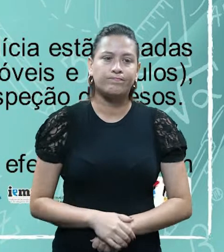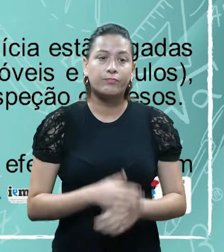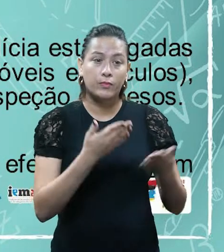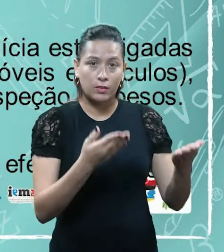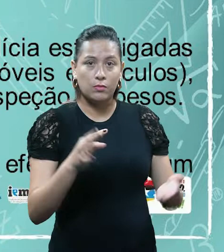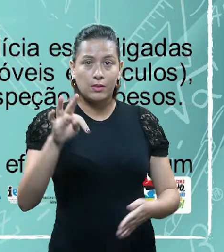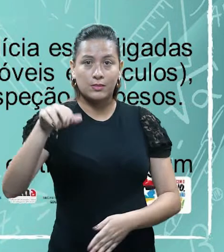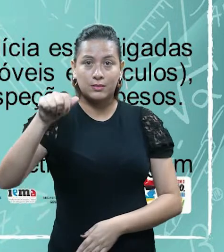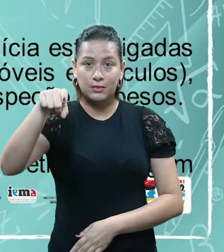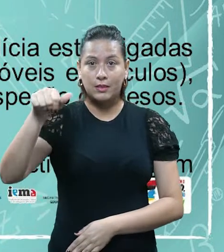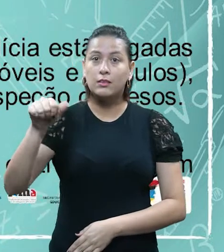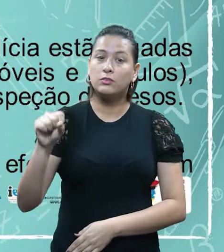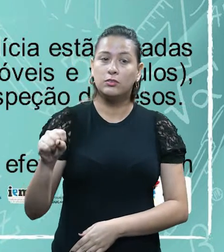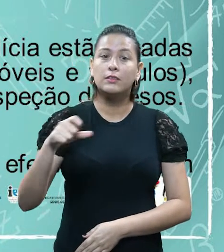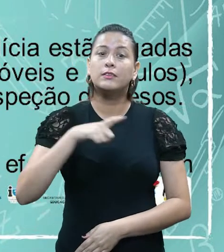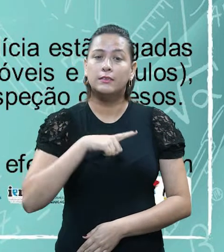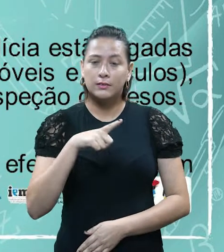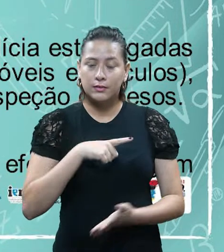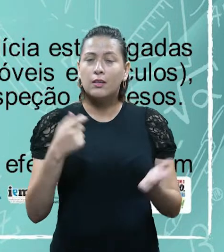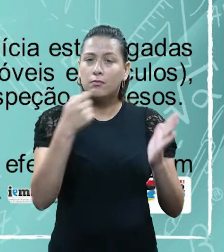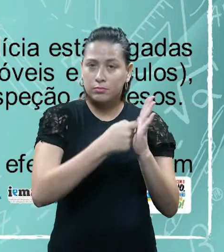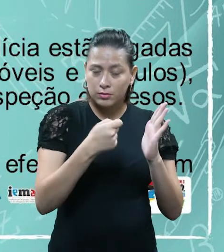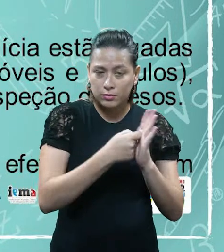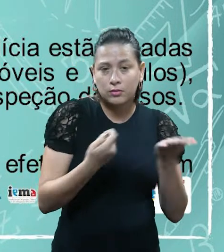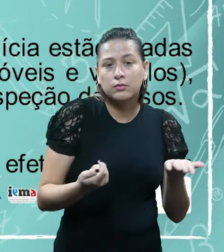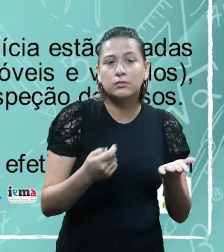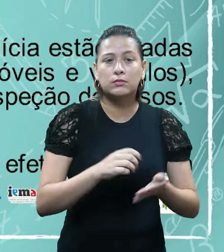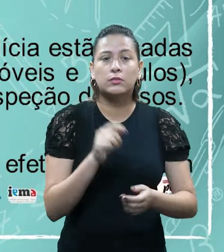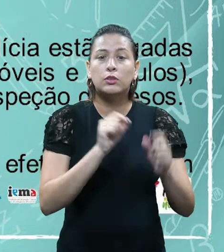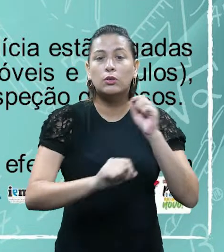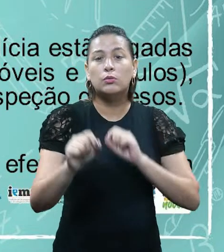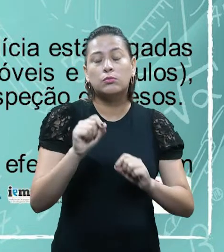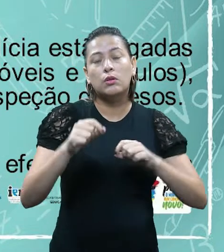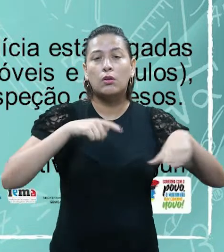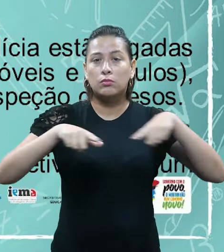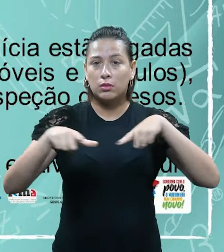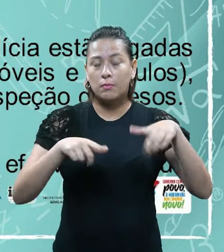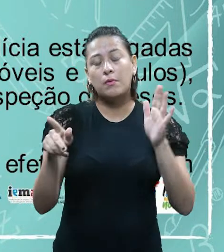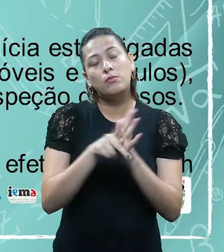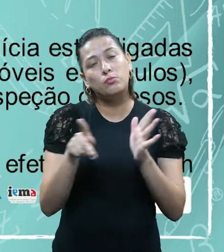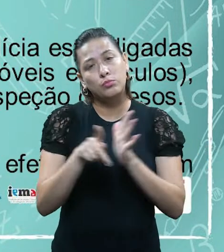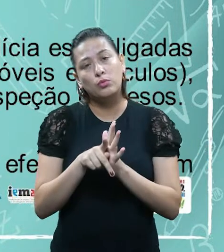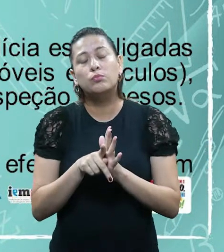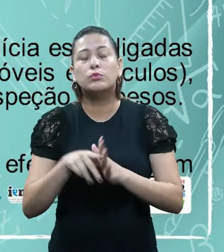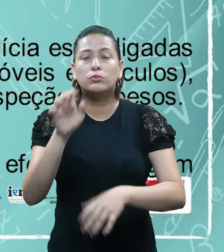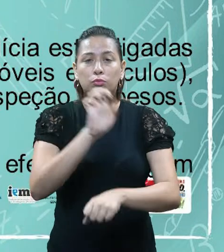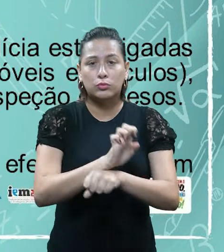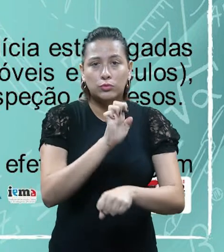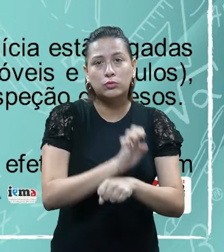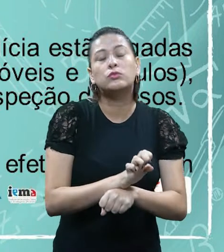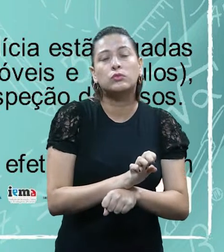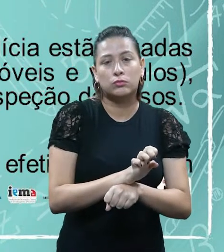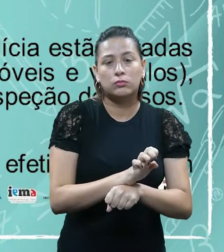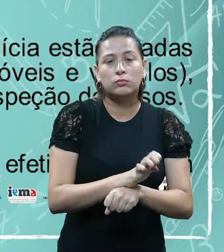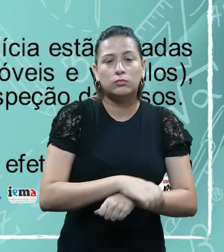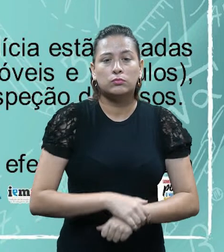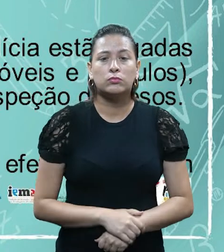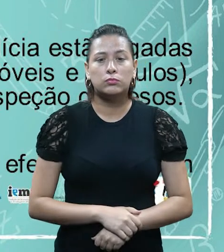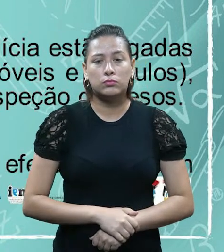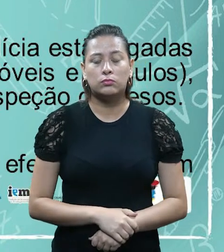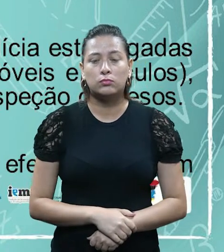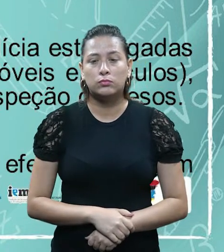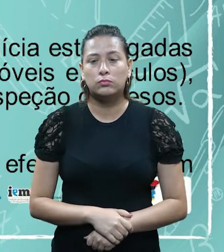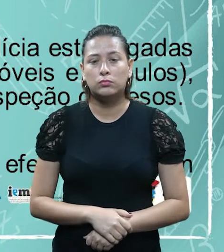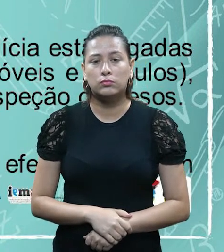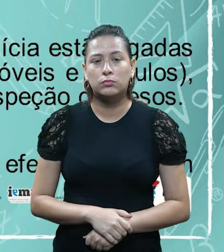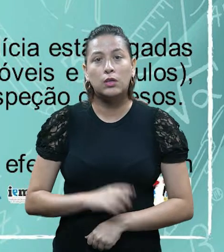tem essa contraprestação estatal. É justamente um serviço do Estado, né? Ele oferece um serviço e, em seguida,